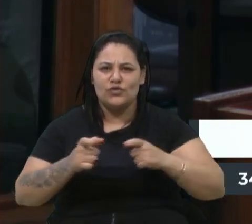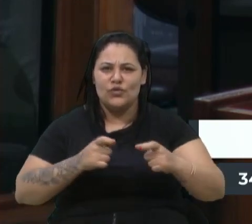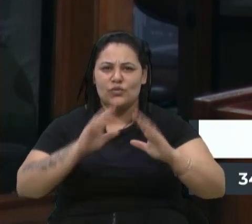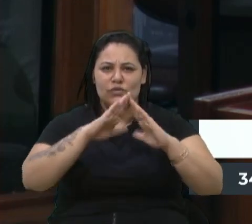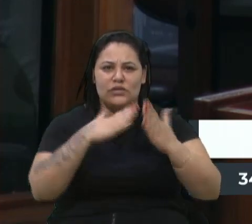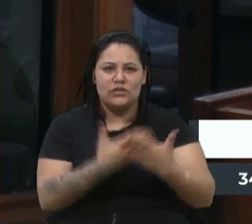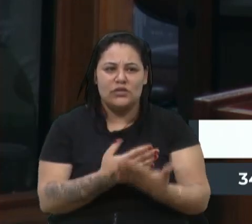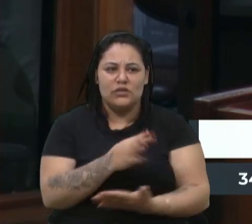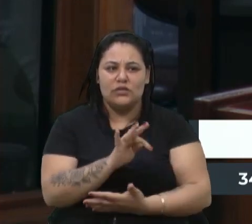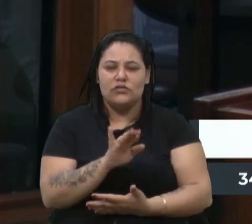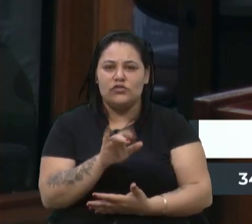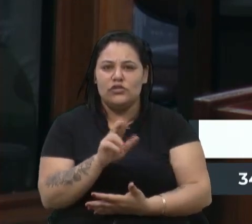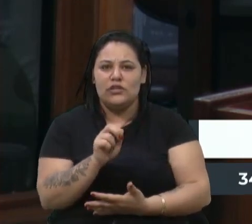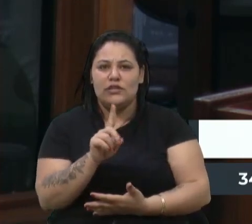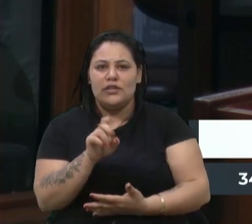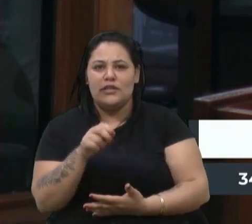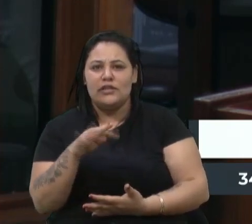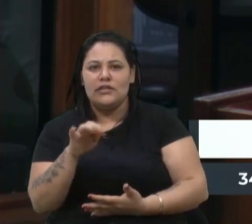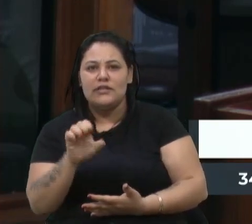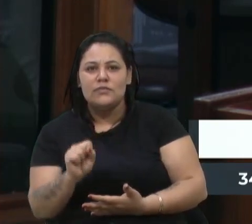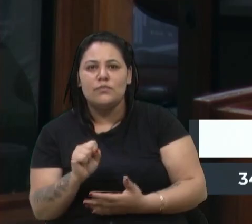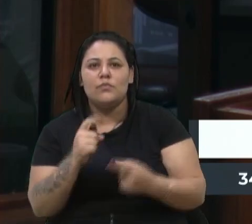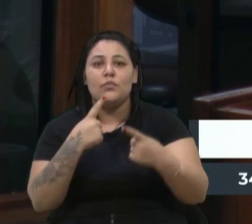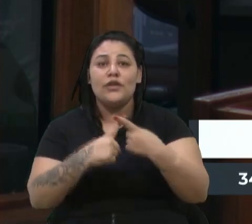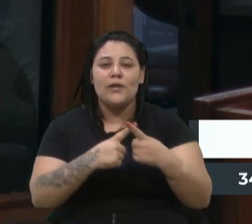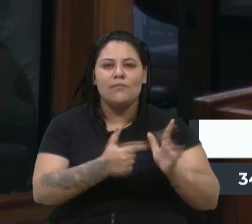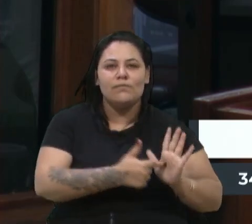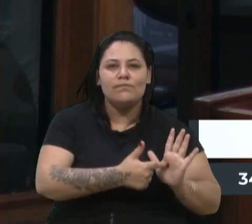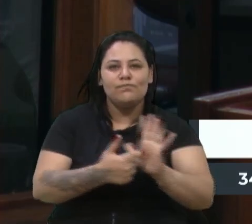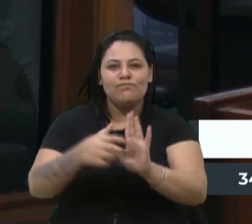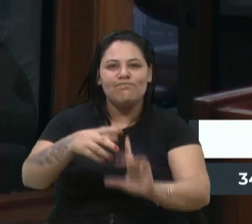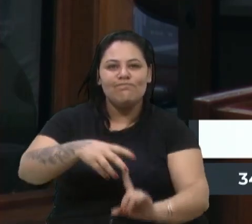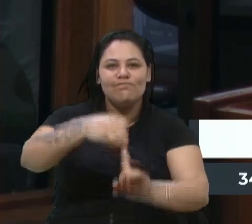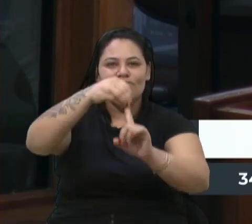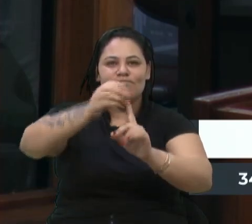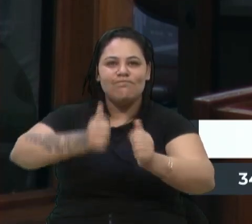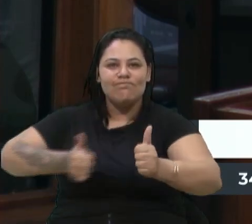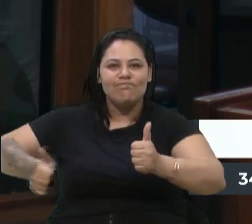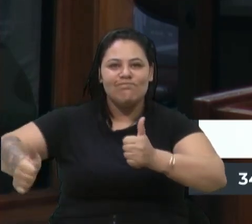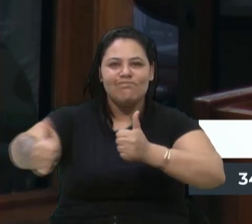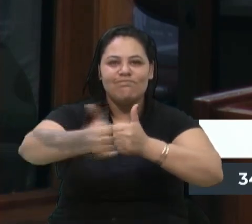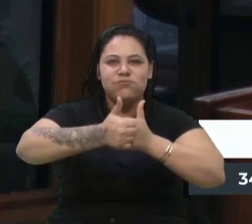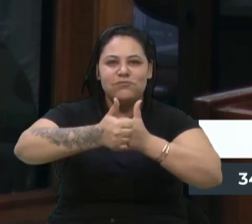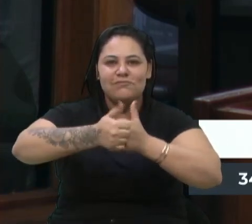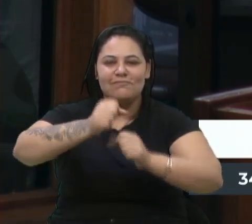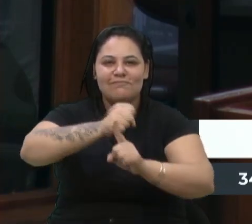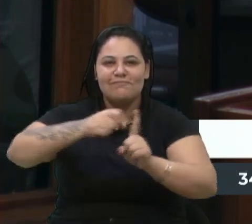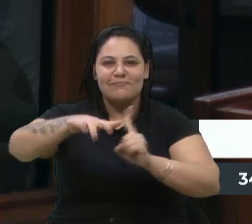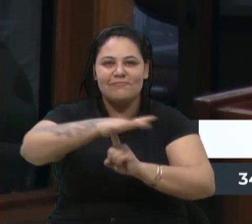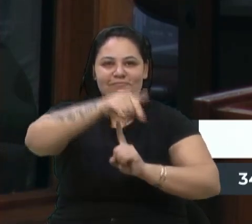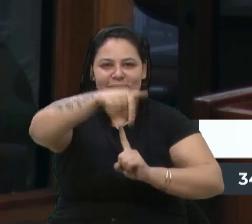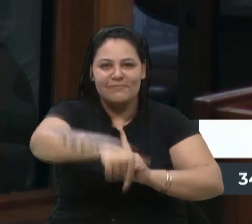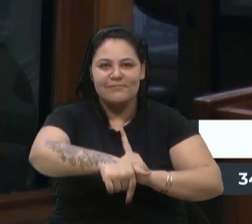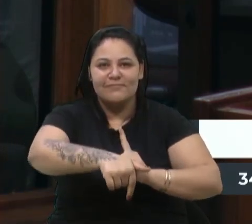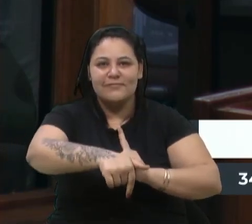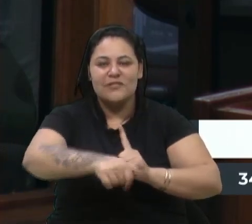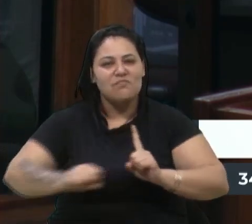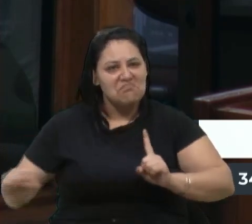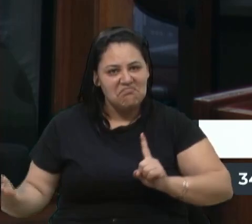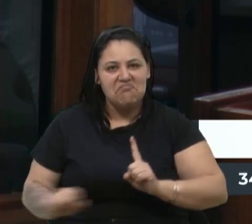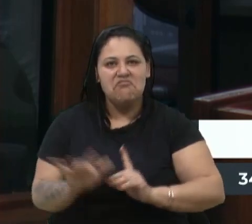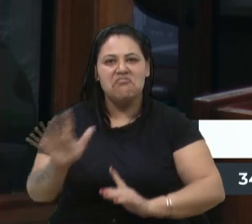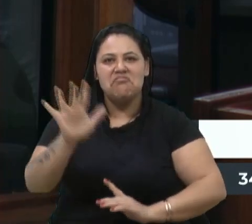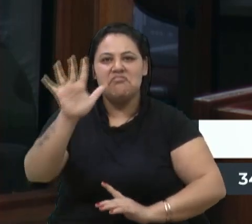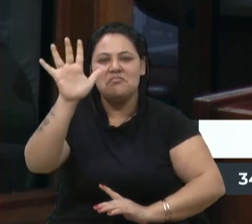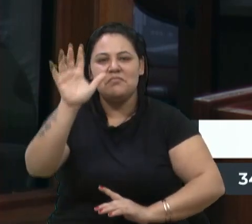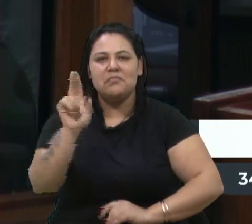Tiradentes, pois eles se destacam perante a nossa sociedade caxiense e enaltecem o